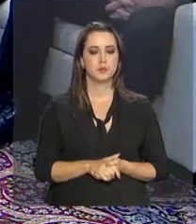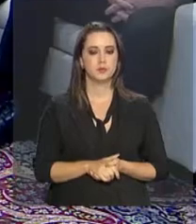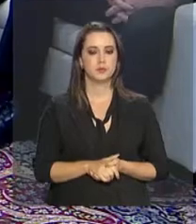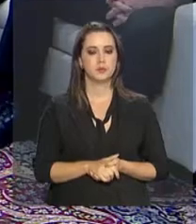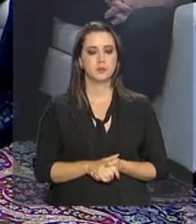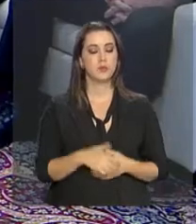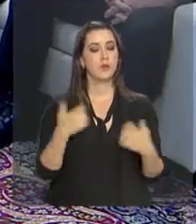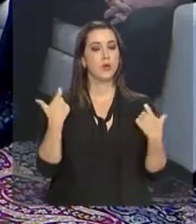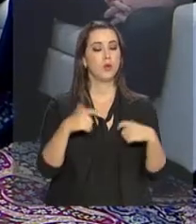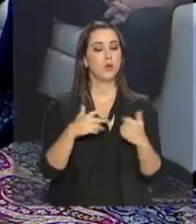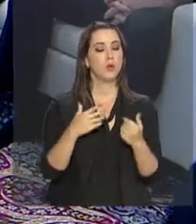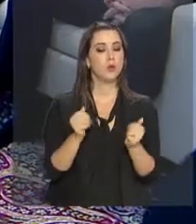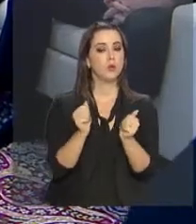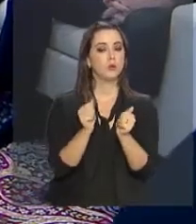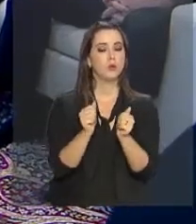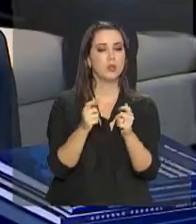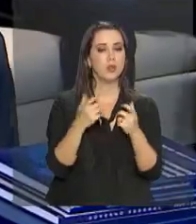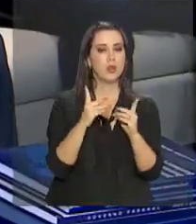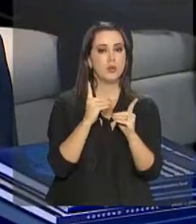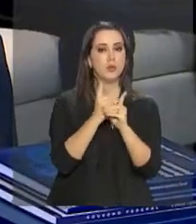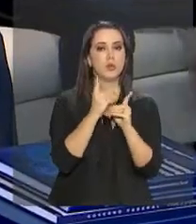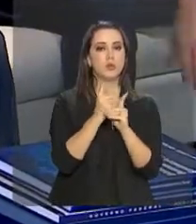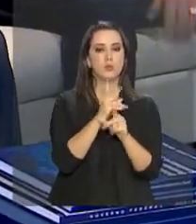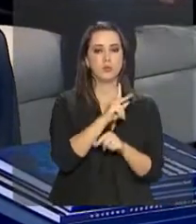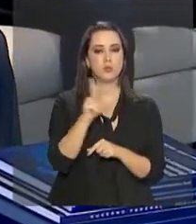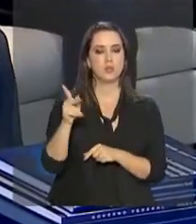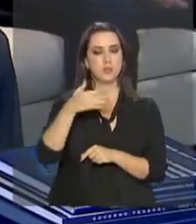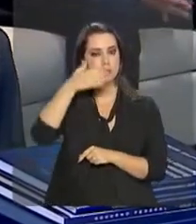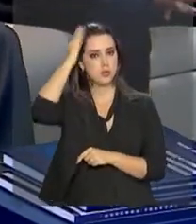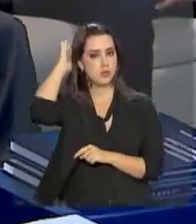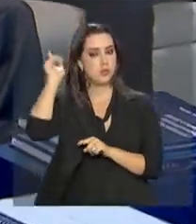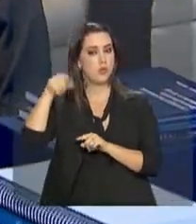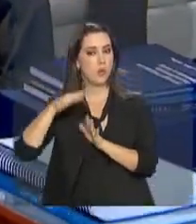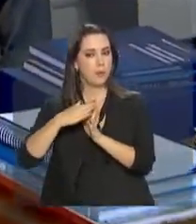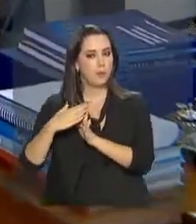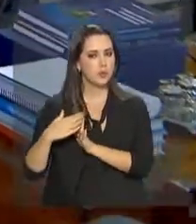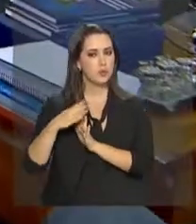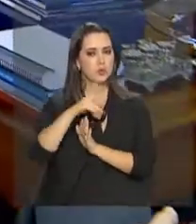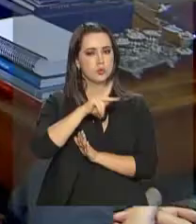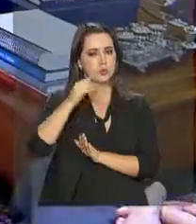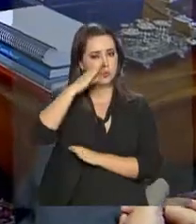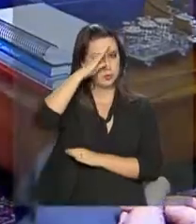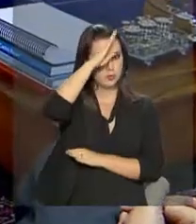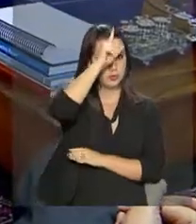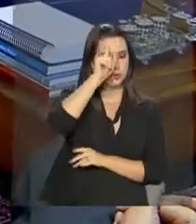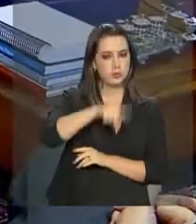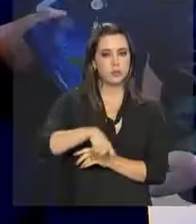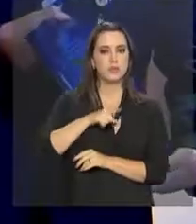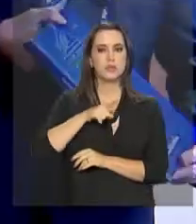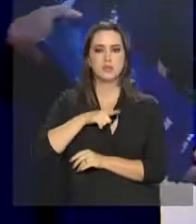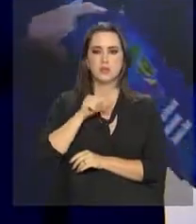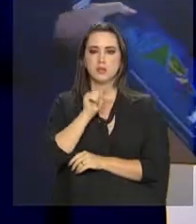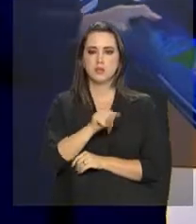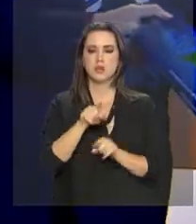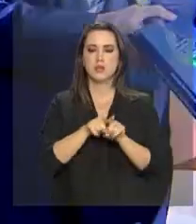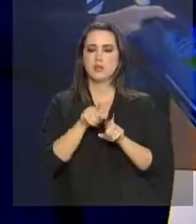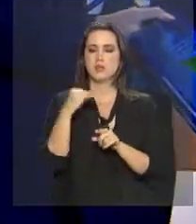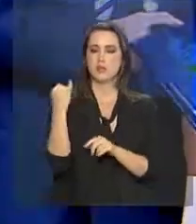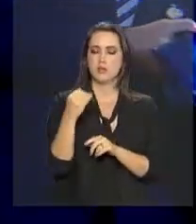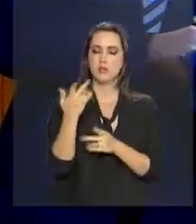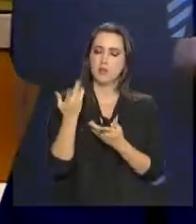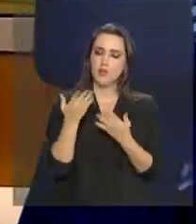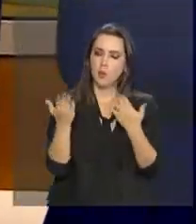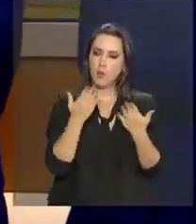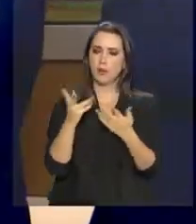A audiência com o presidente Michel Temer foi um pedido do presidente eleito, Jair Bolsonaro, e teve, segundo ele, caráter de